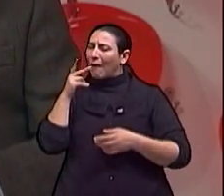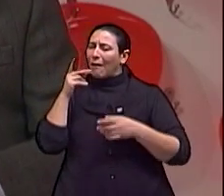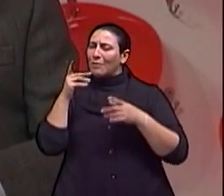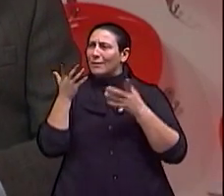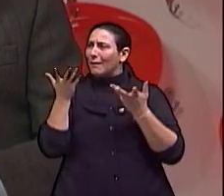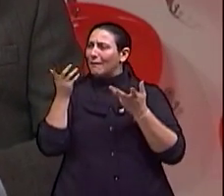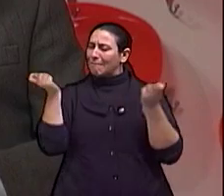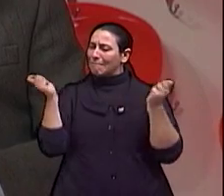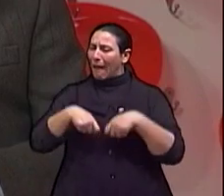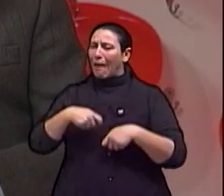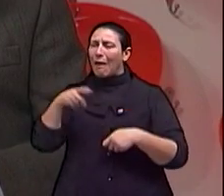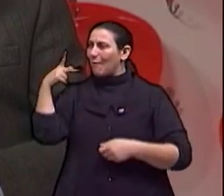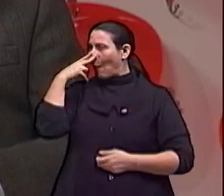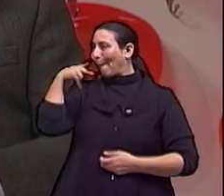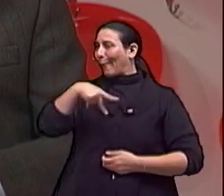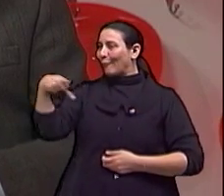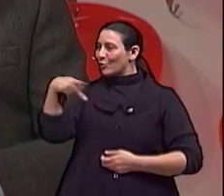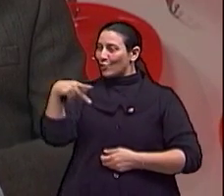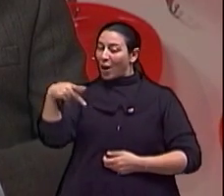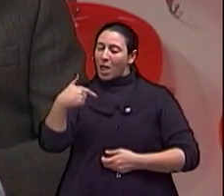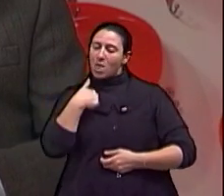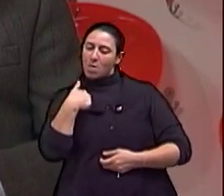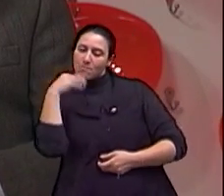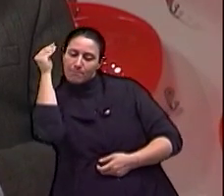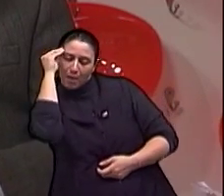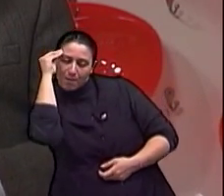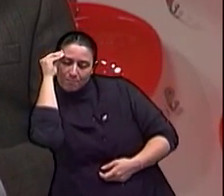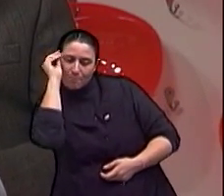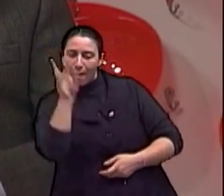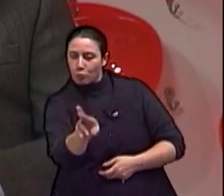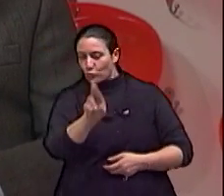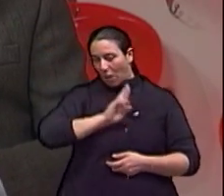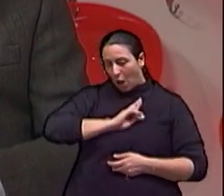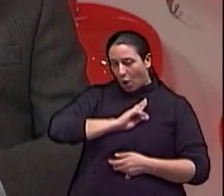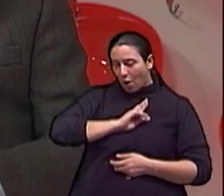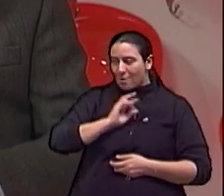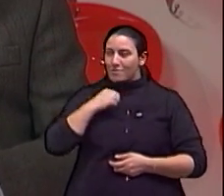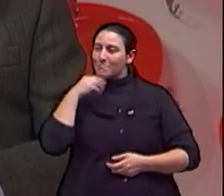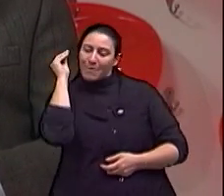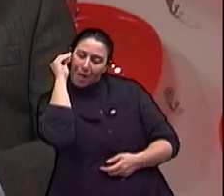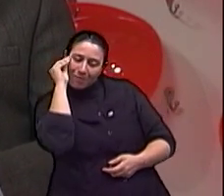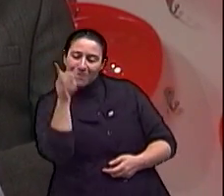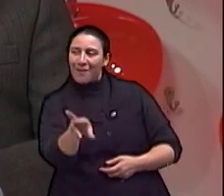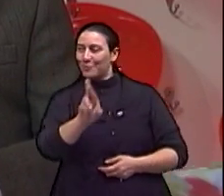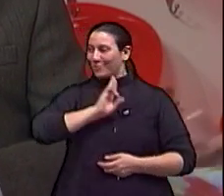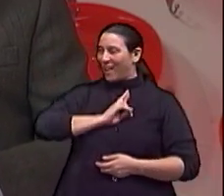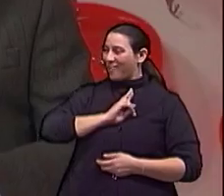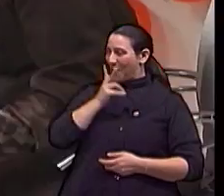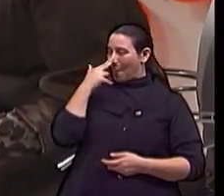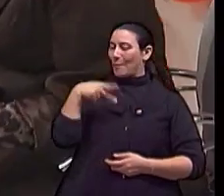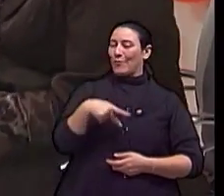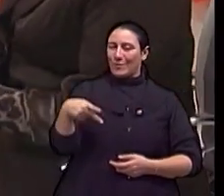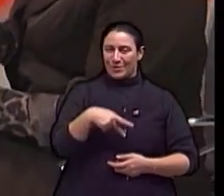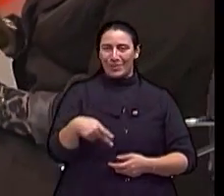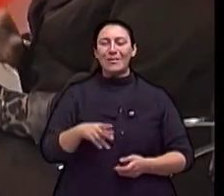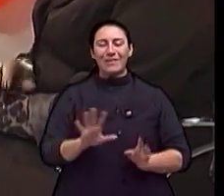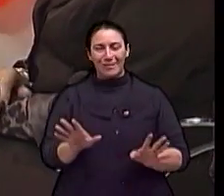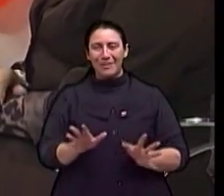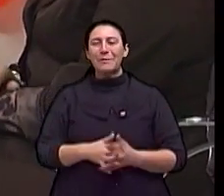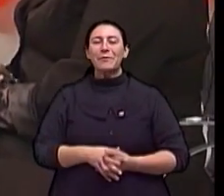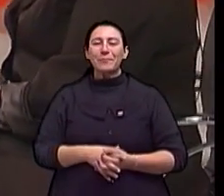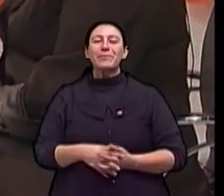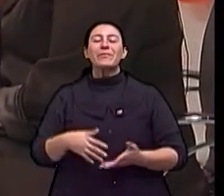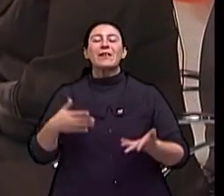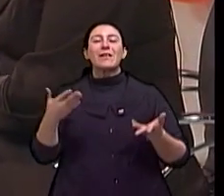didático, né? Faz a experiência, vê qual é o resultado, depois continua. Eu não diria experiência, porque isso não é importante. Perdão,